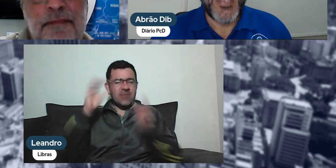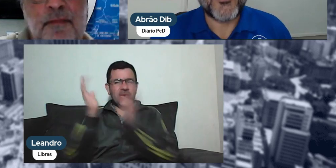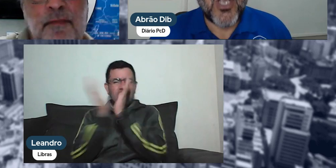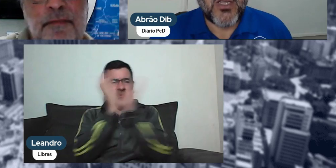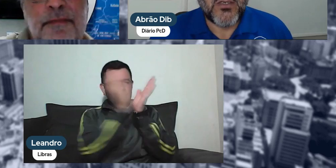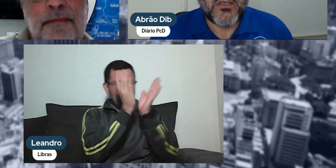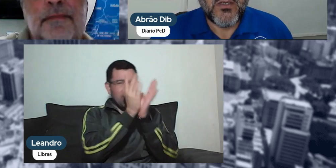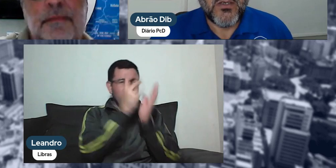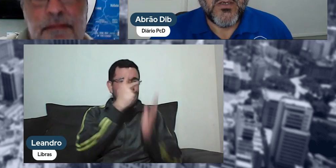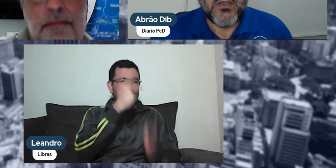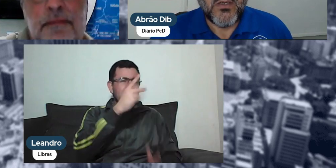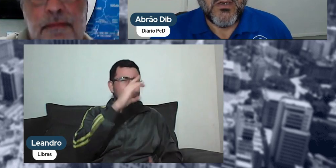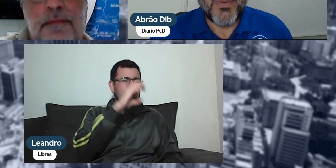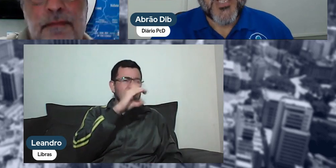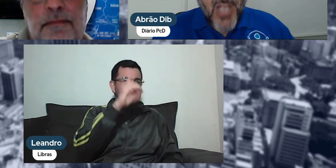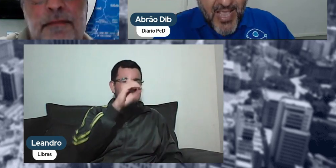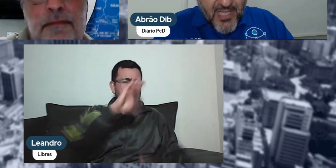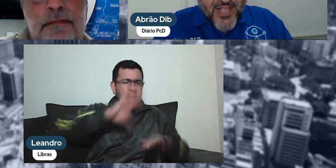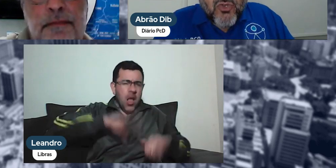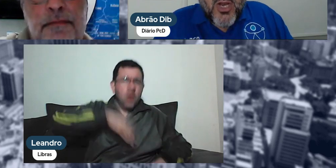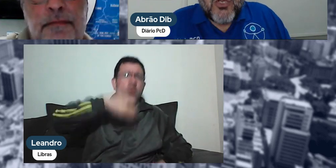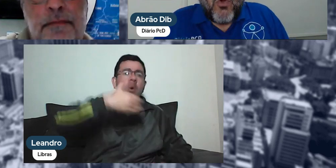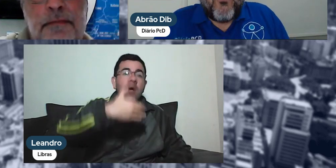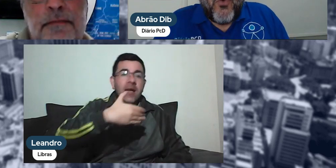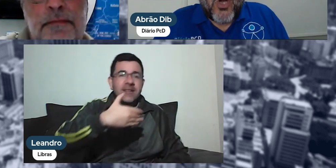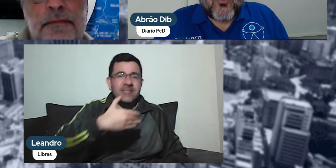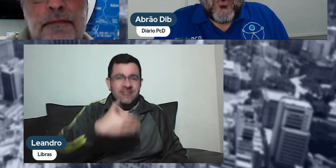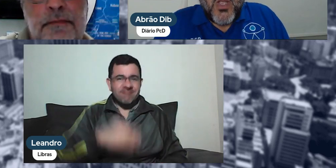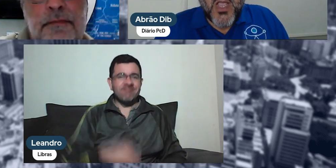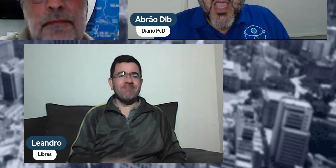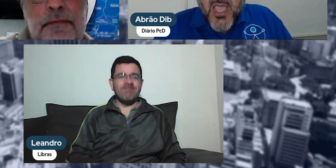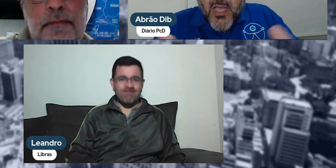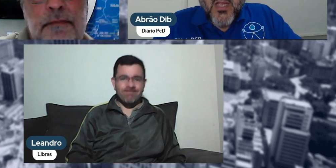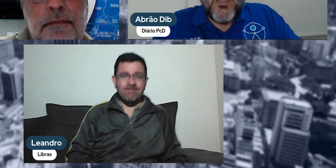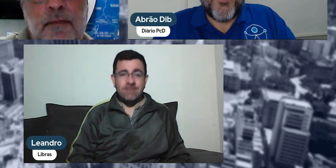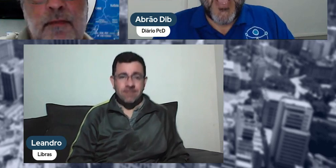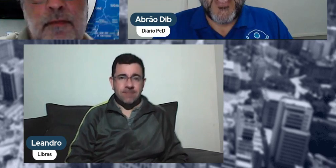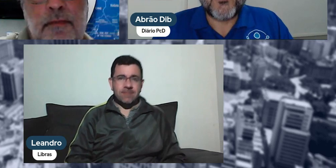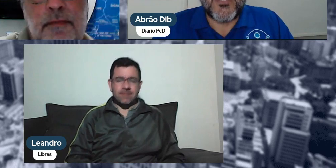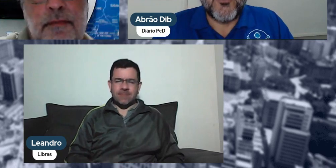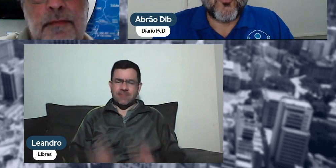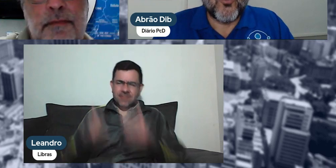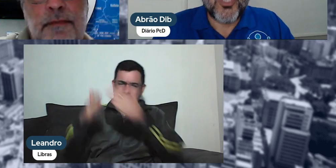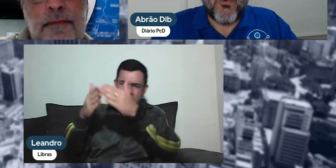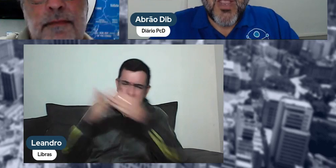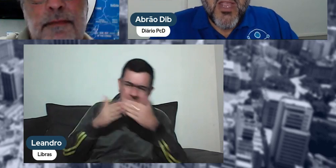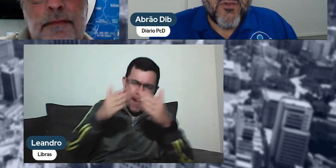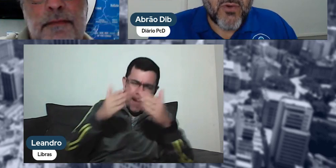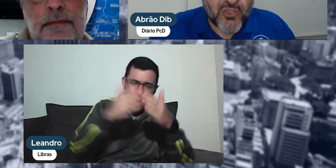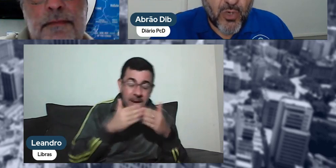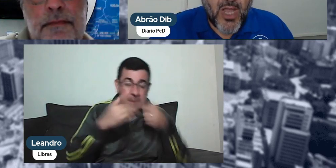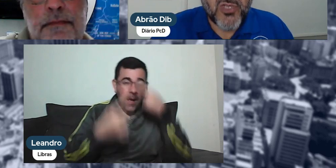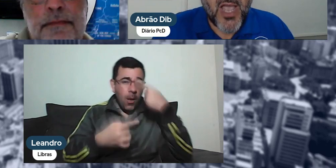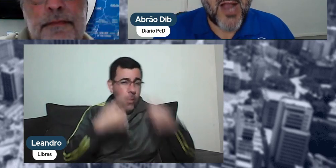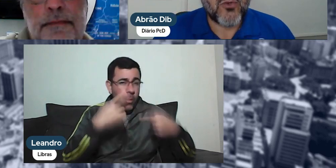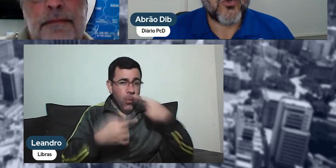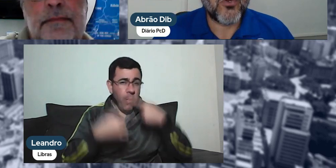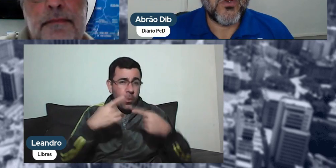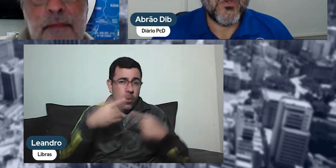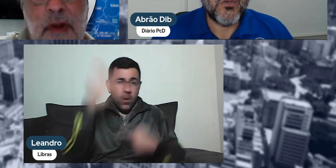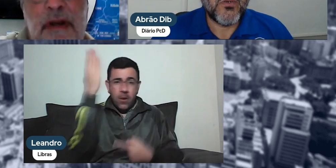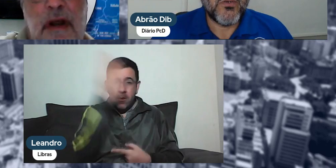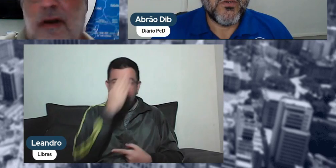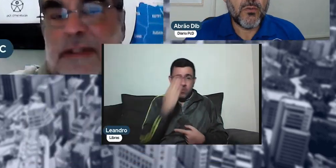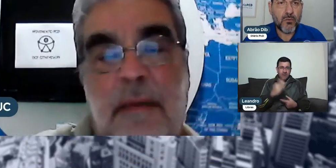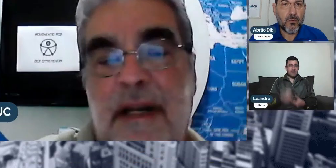essa coragem para sair da zona de conforto e ir para esta discussão em nível nacional, Zé Carlos.